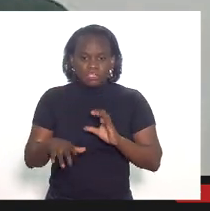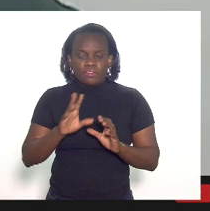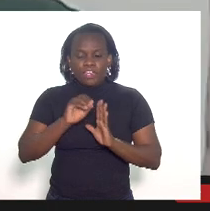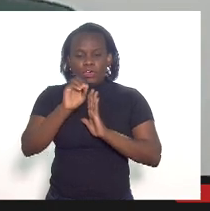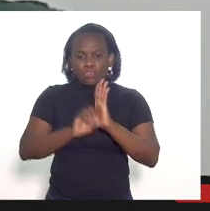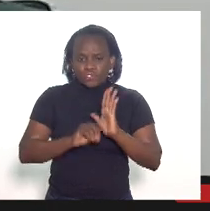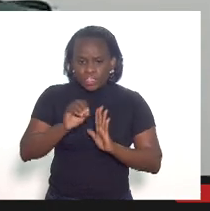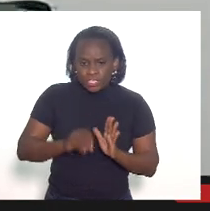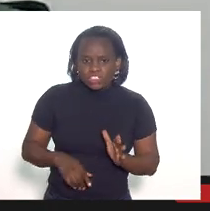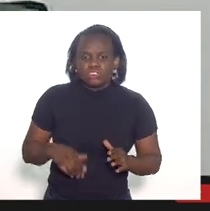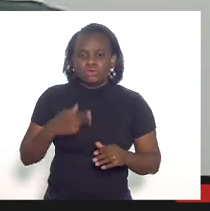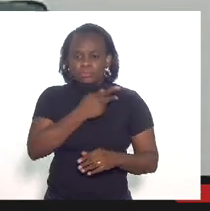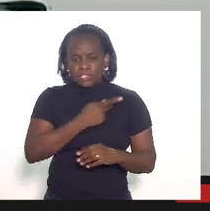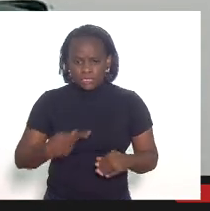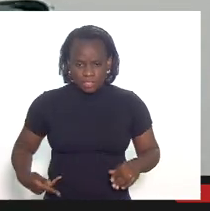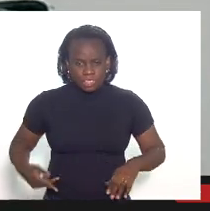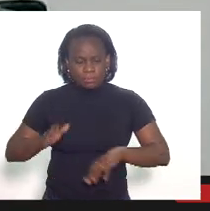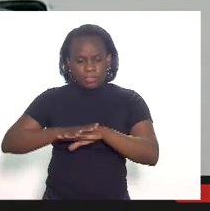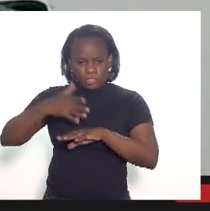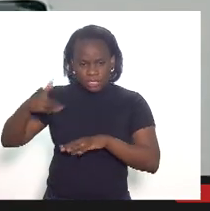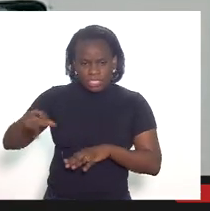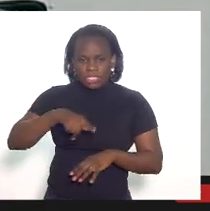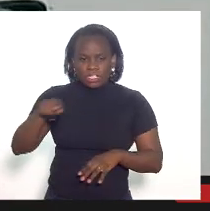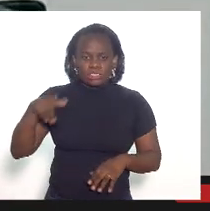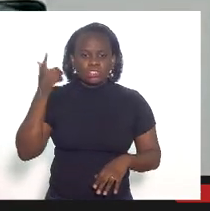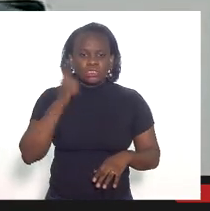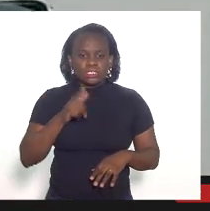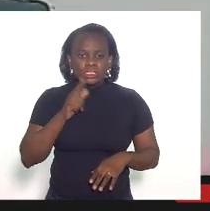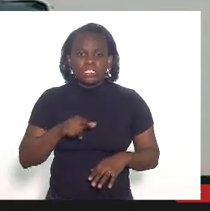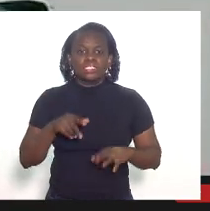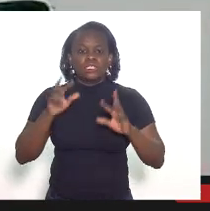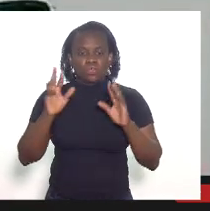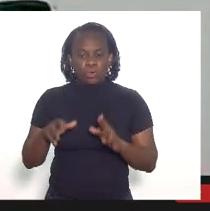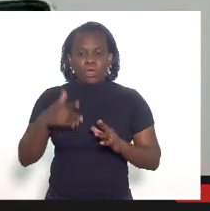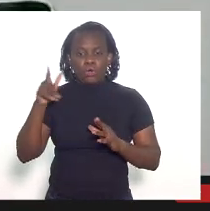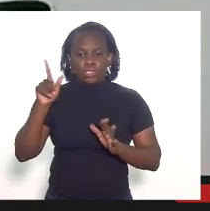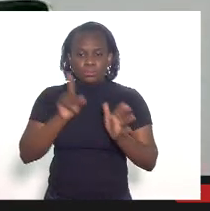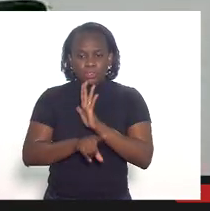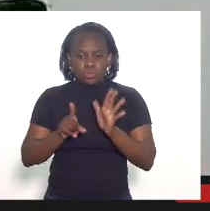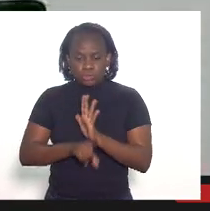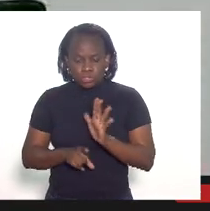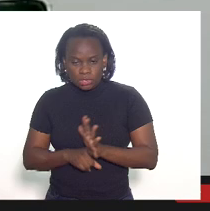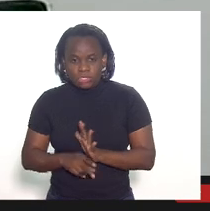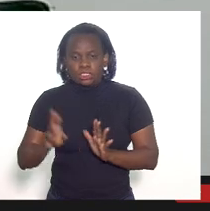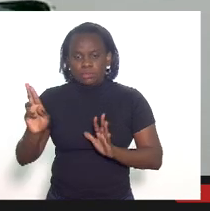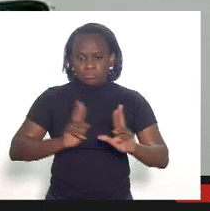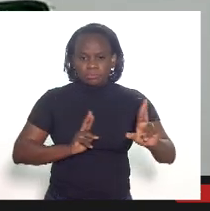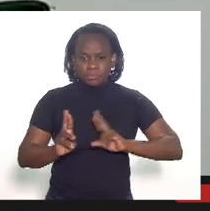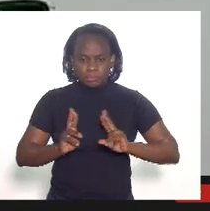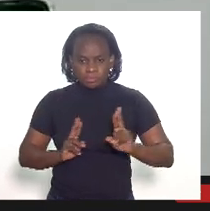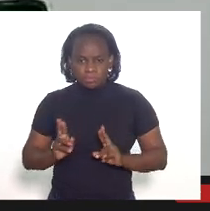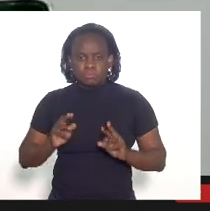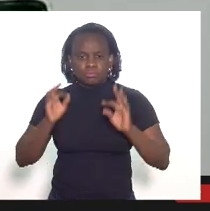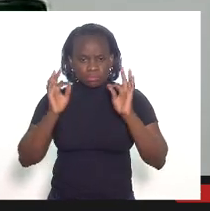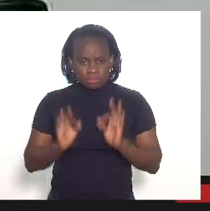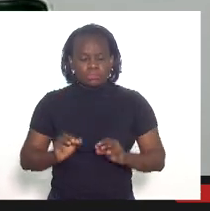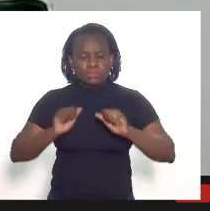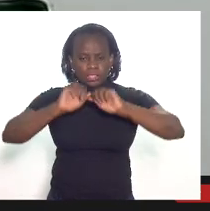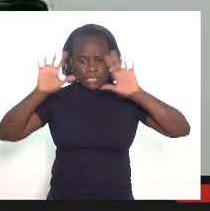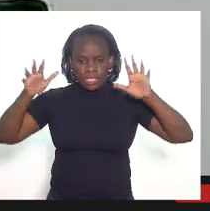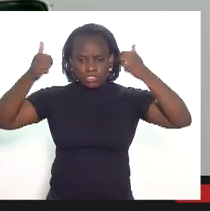ofício através da presidência para que nós tenhamos assim como as demais perguntas sejam obviamente